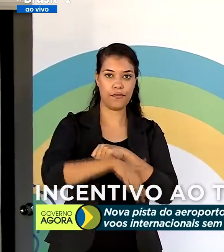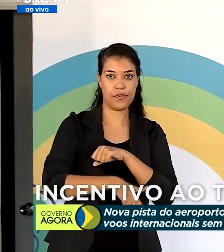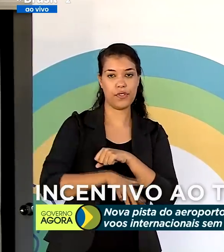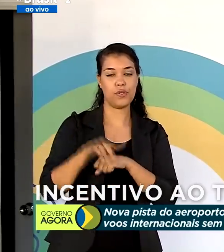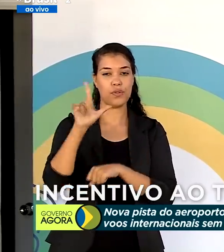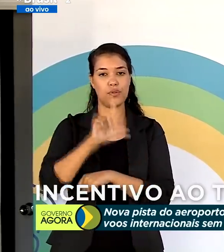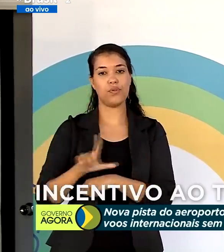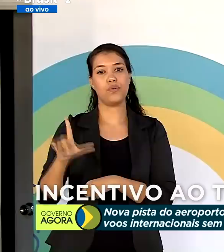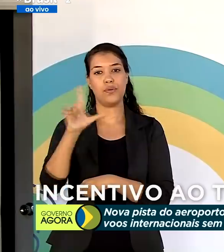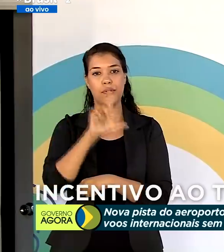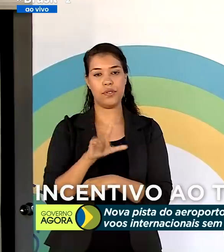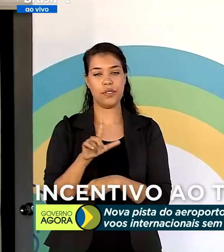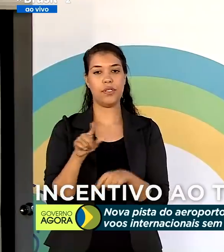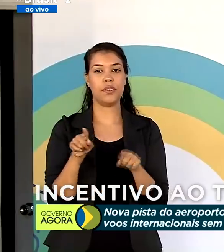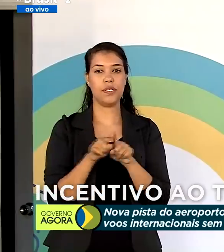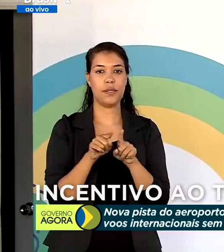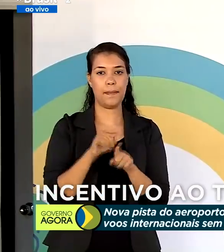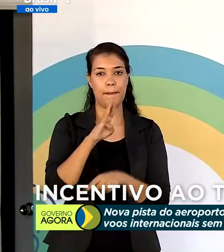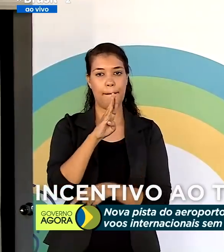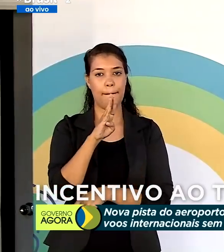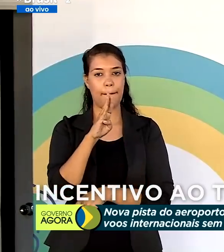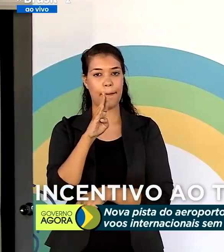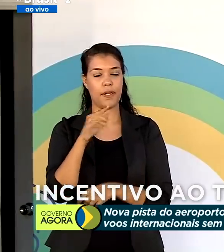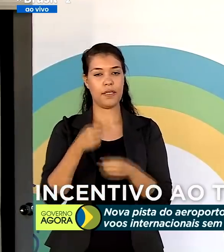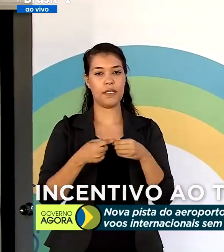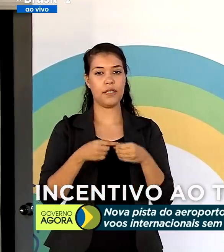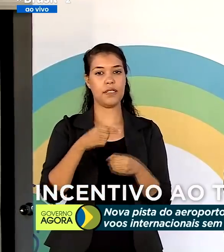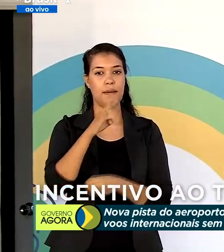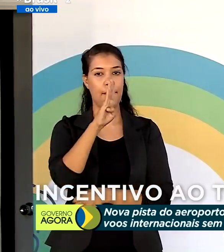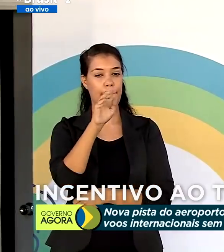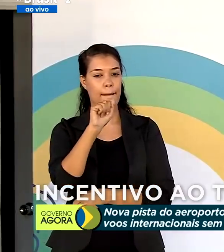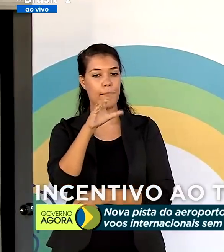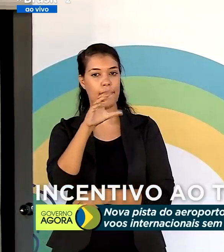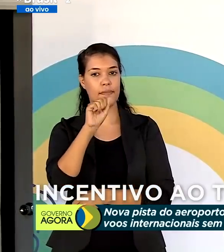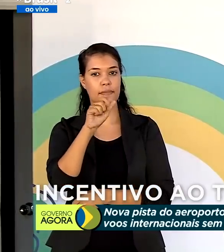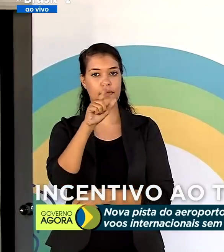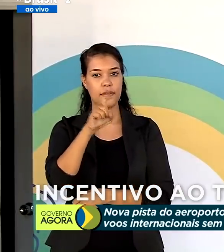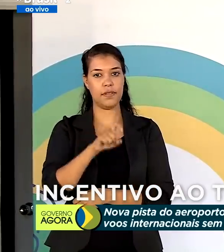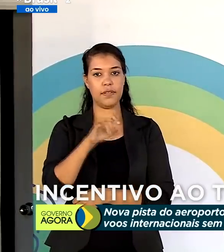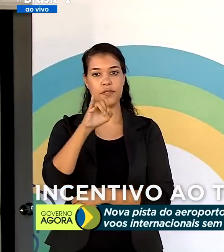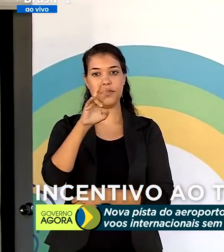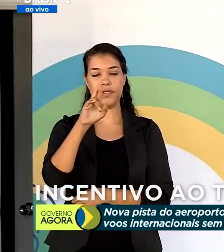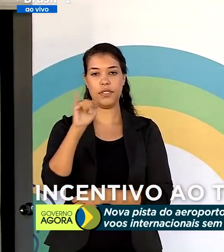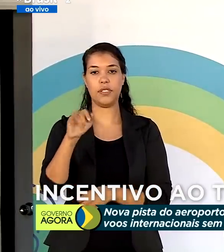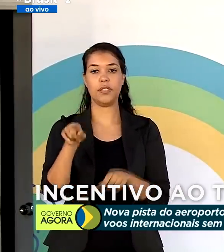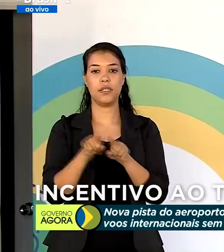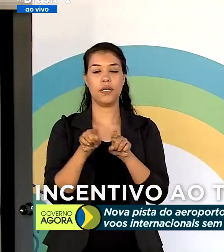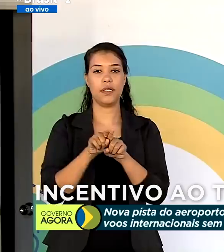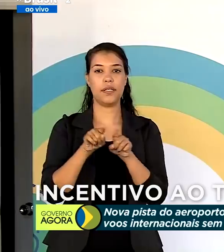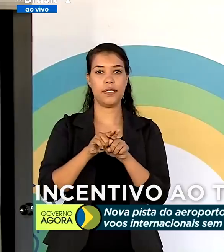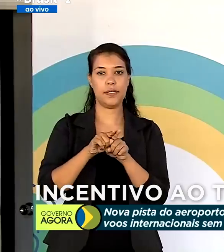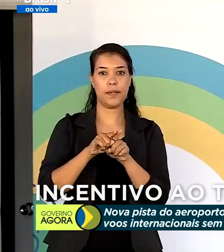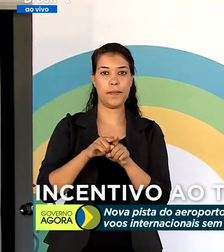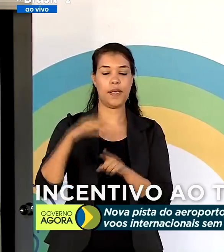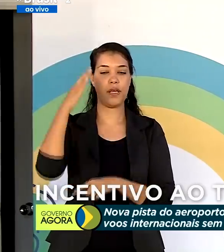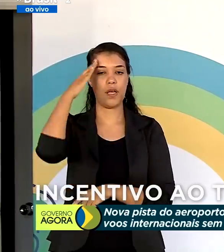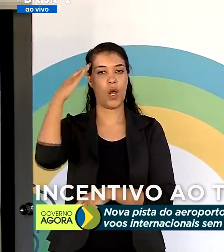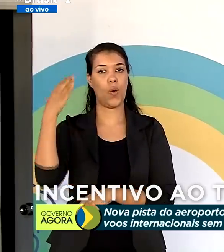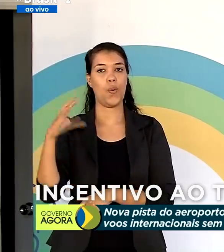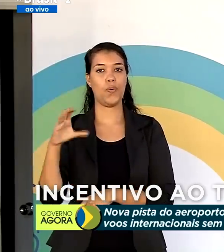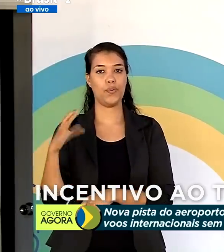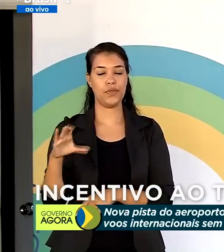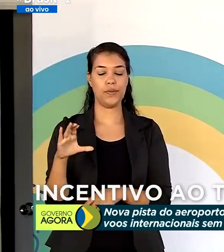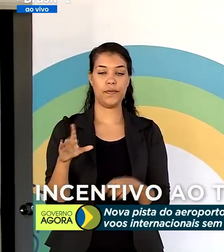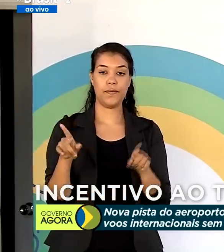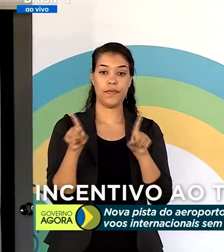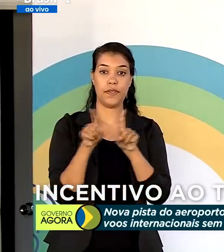o aeroporto de Bacacheri e o aeroporto também de Curitiba, que era o head desse bloco. Nós estamos